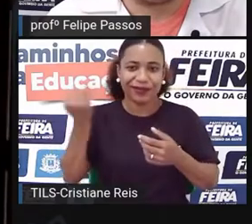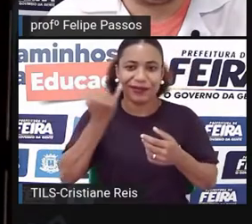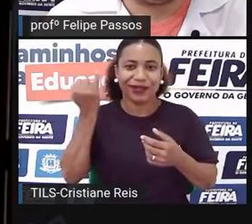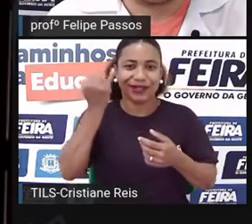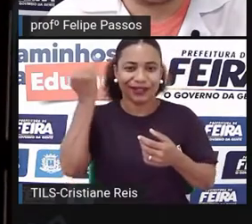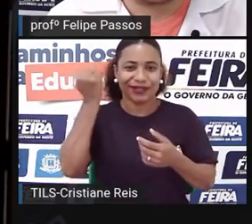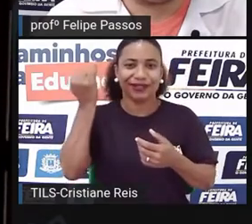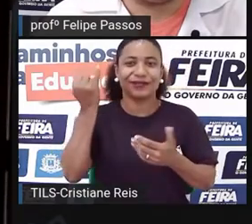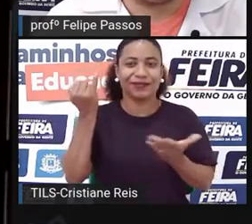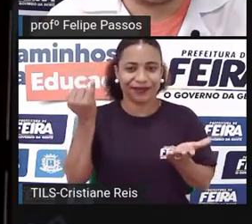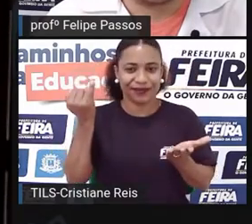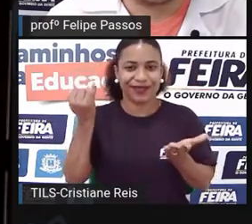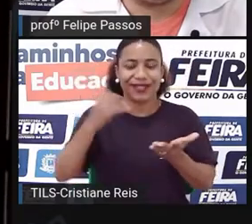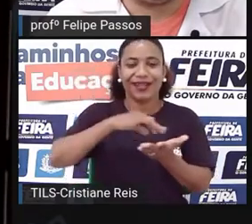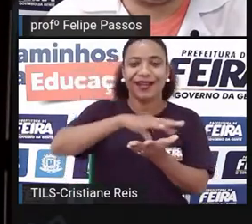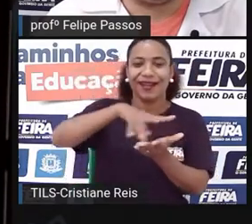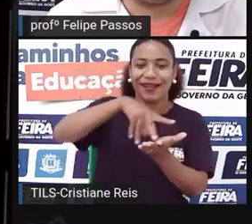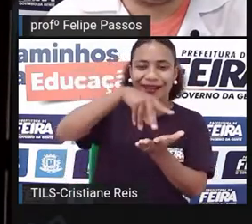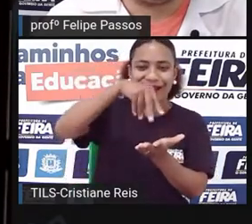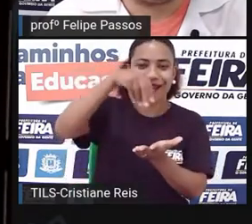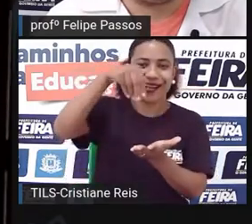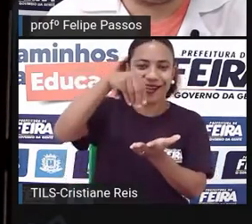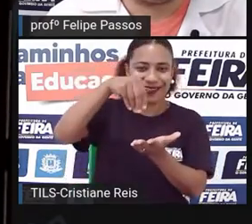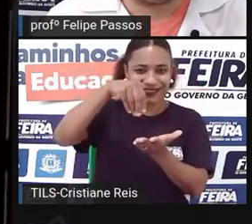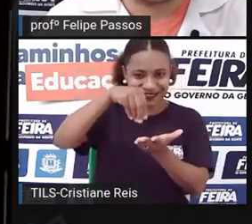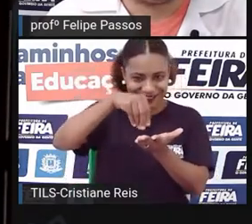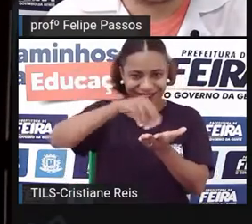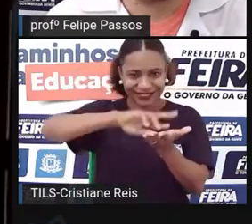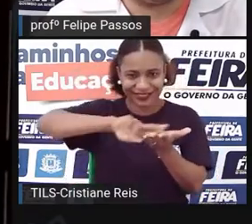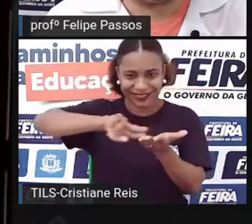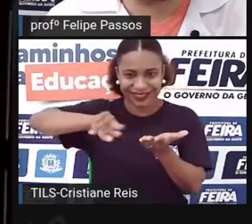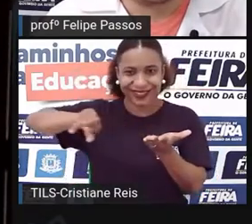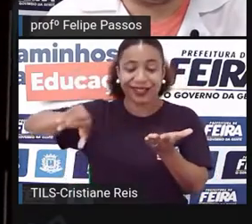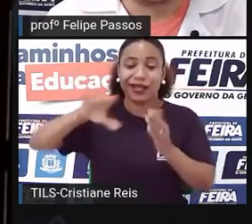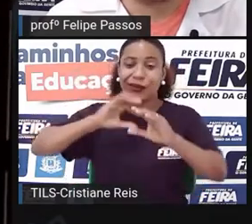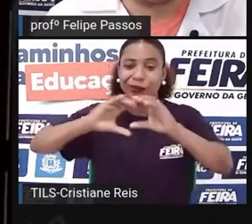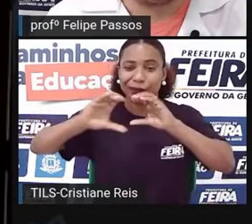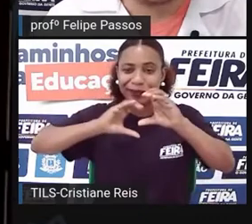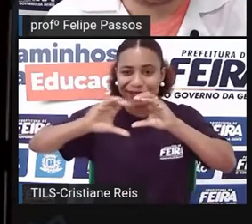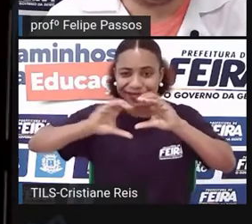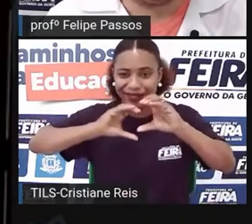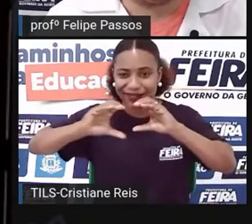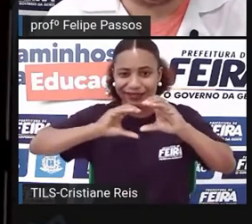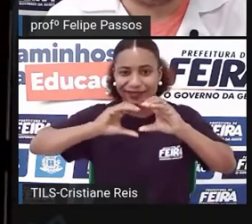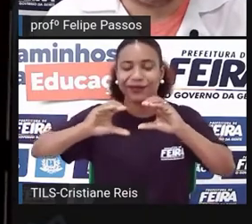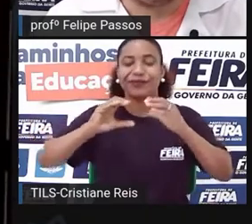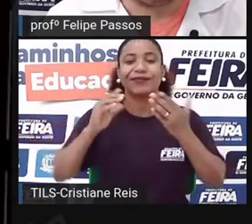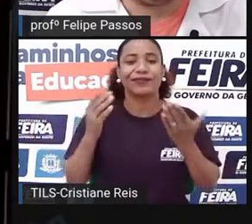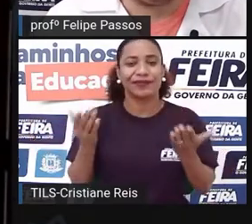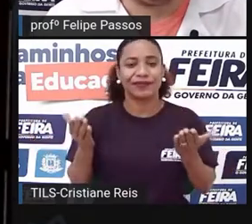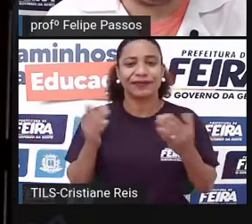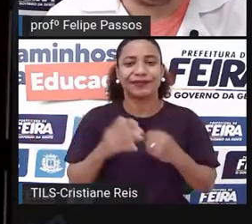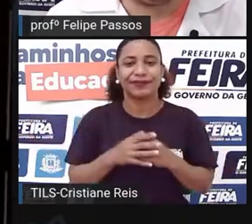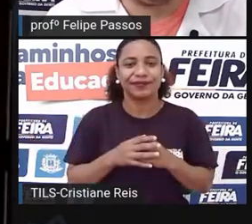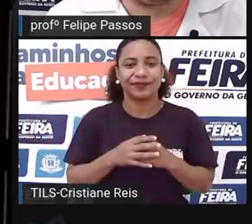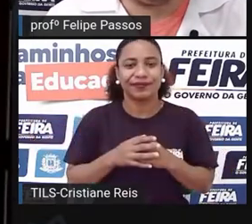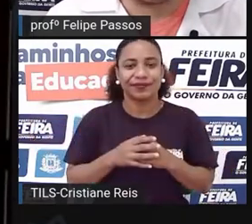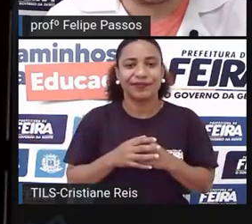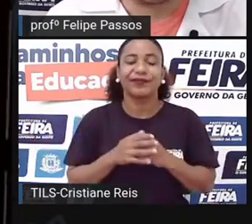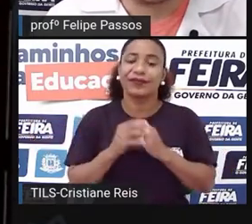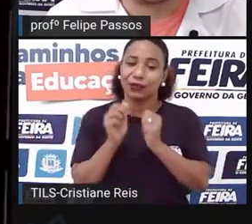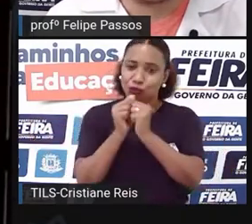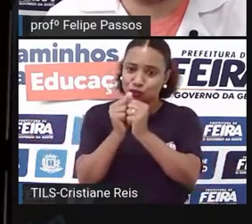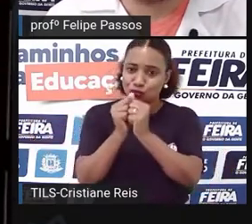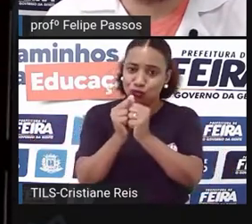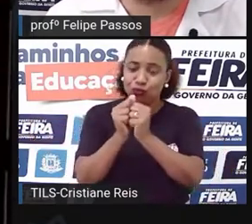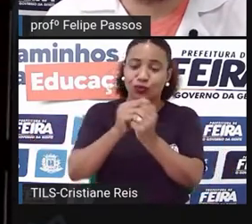dizer que a arte e a comunicação, no caso, que eu acho que está bem junto, arte